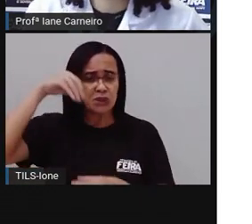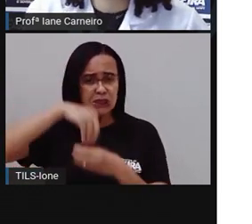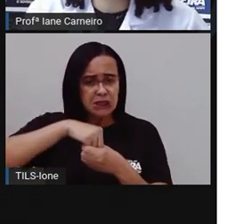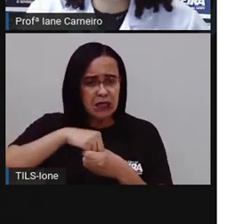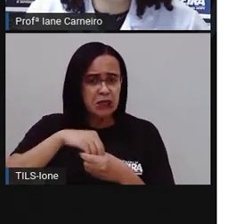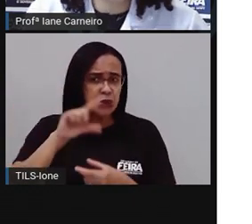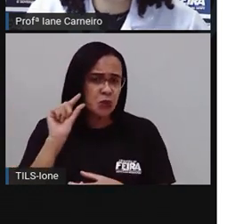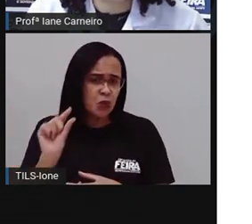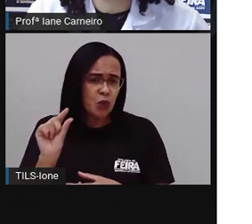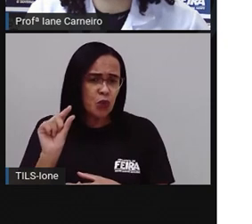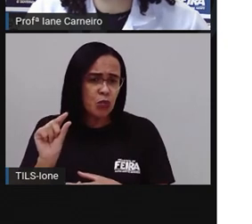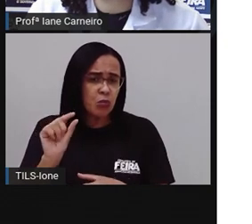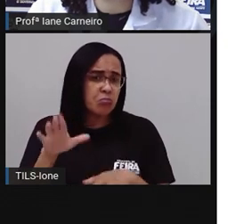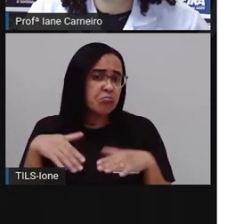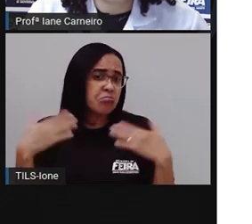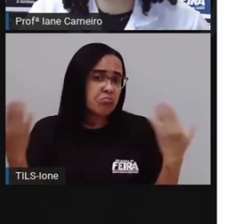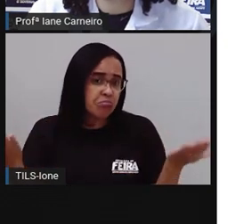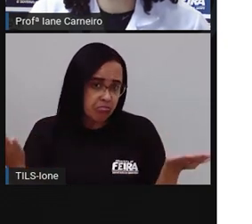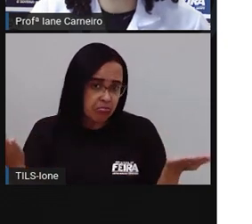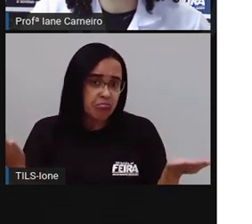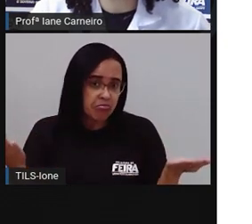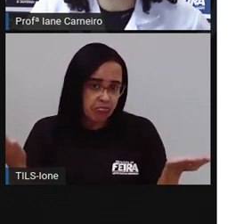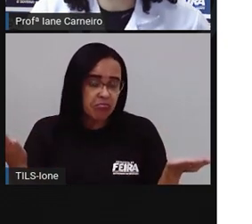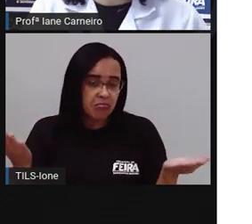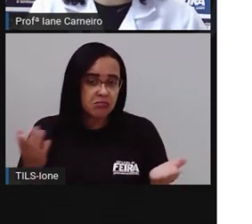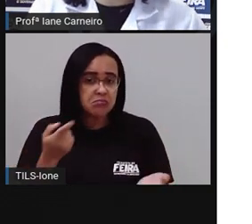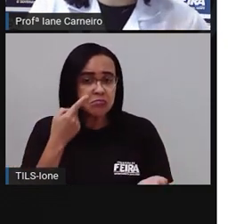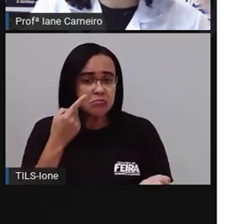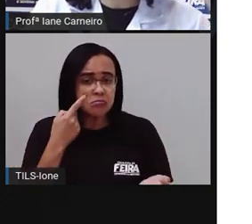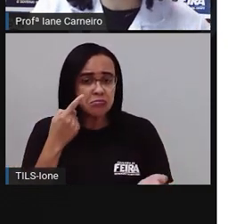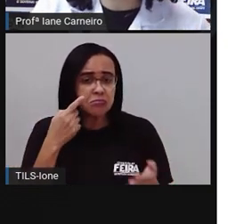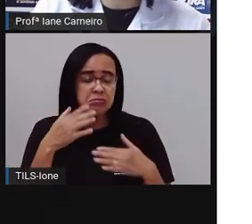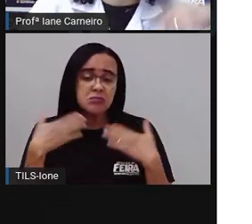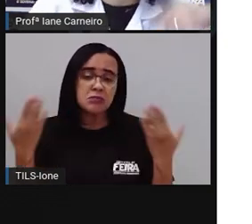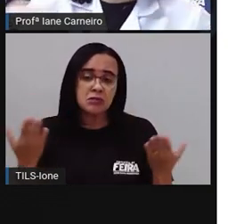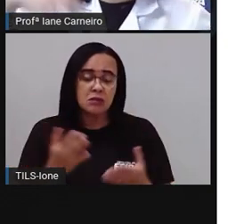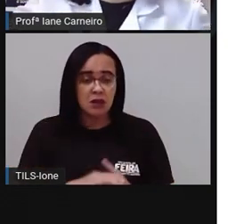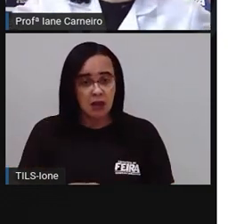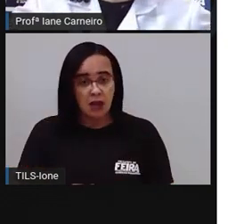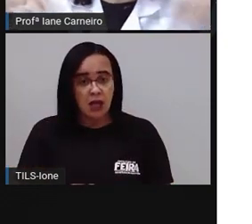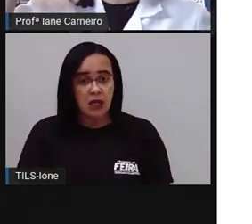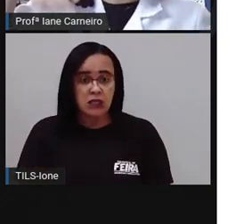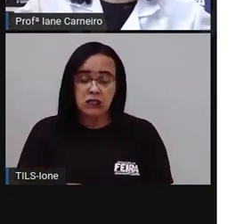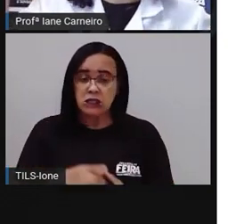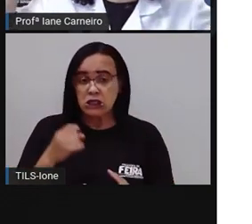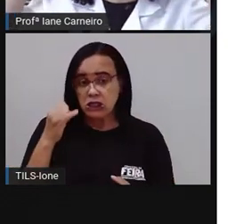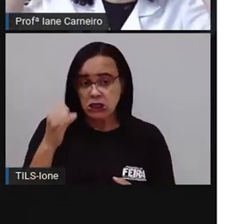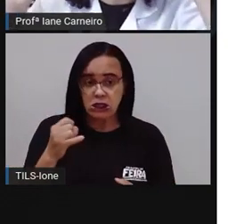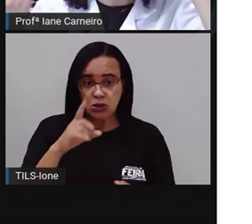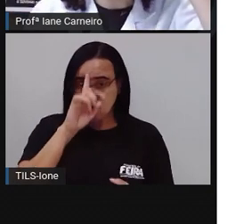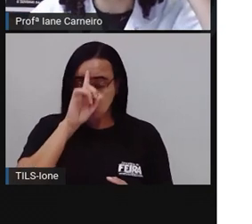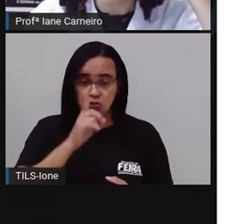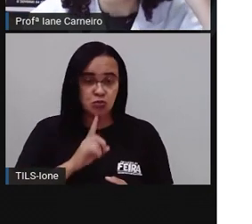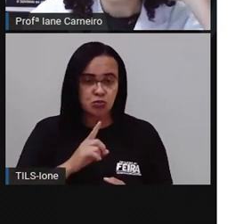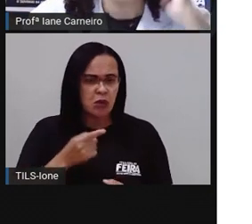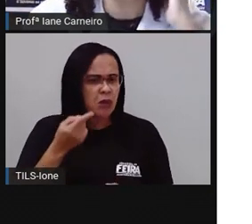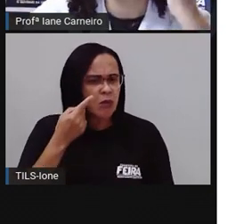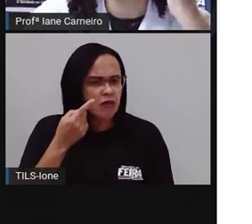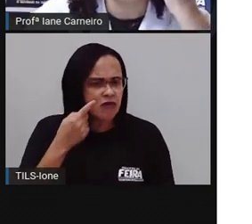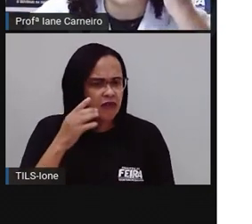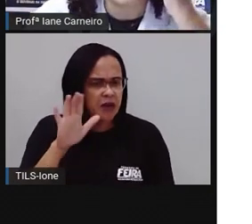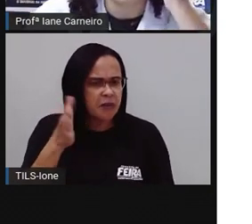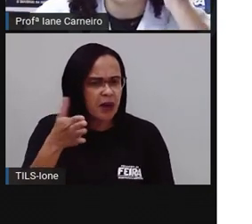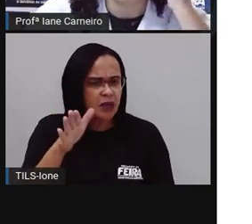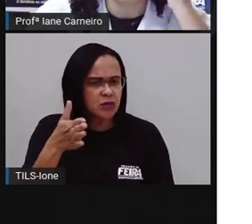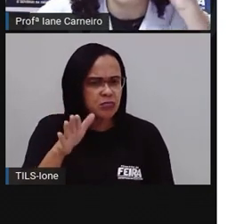só, a gente não vai conseguir contar, a gente vai fazer uma estimativa. O que é isso, Proiane? É adivinhar? É chutar de qualquer jeito? Não. É